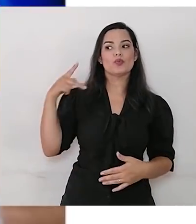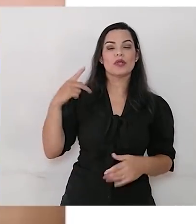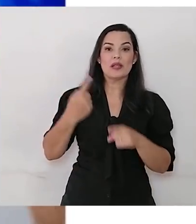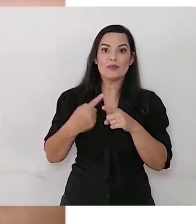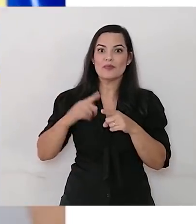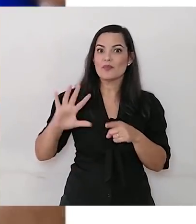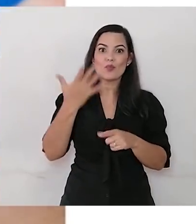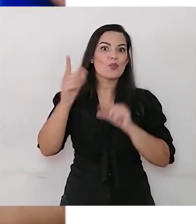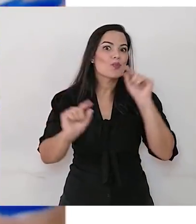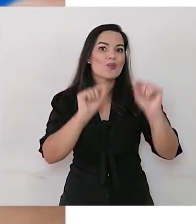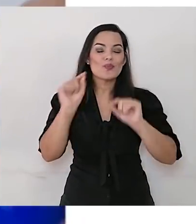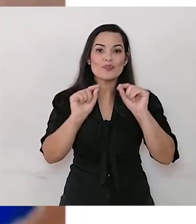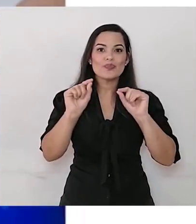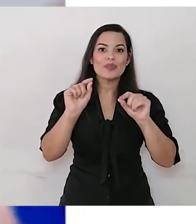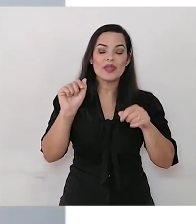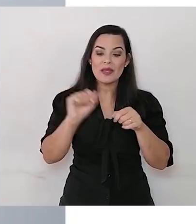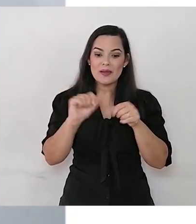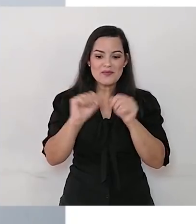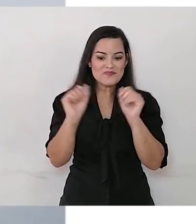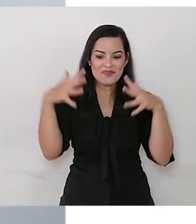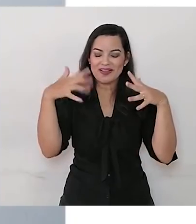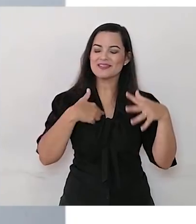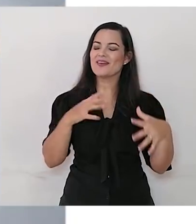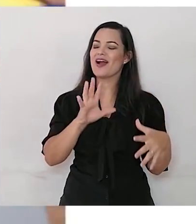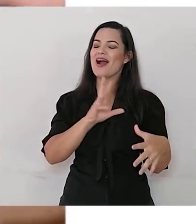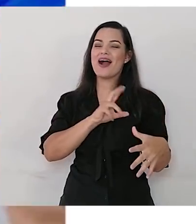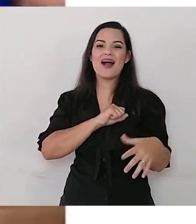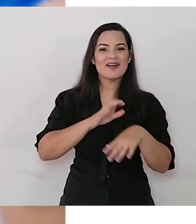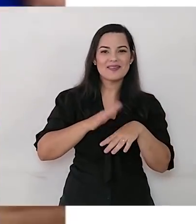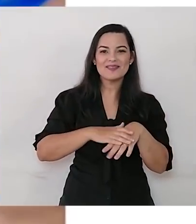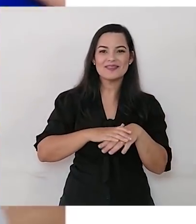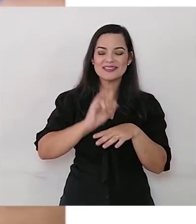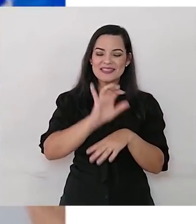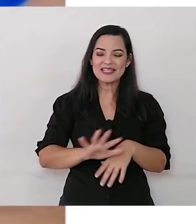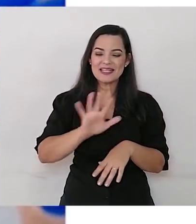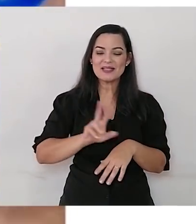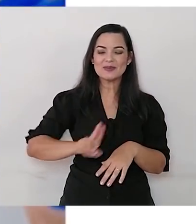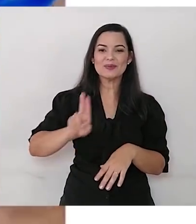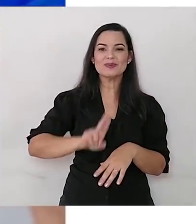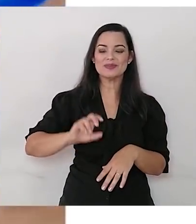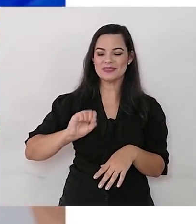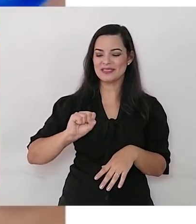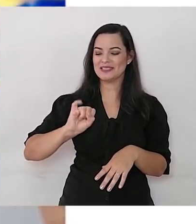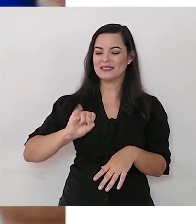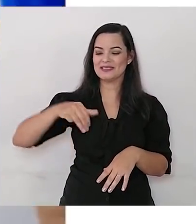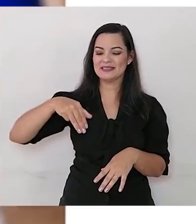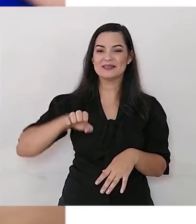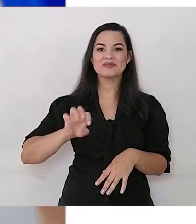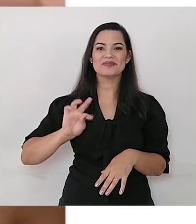acontecer uma mágica com a simetria. Eu adoro fazer imagens com simetria. Então, vamos lá,